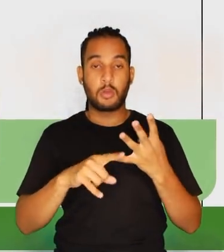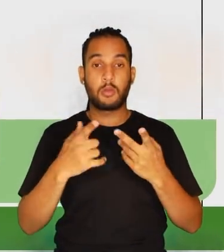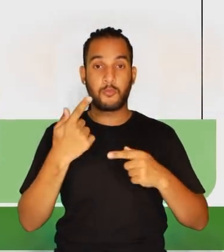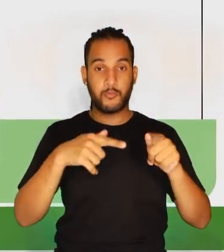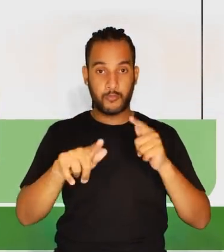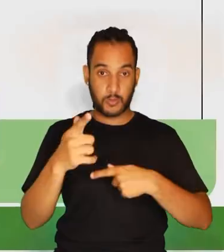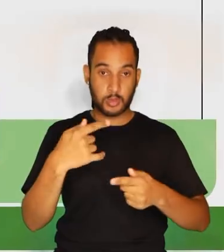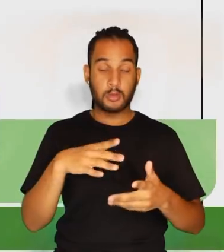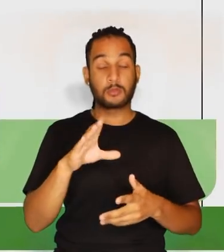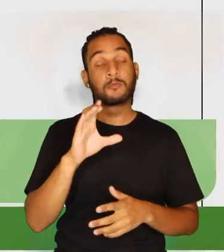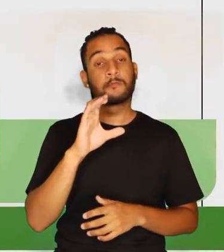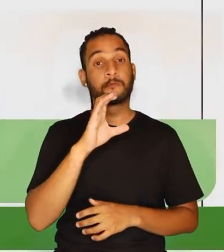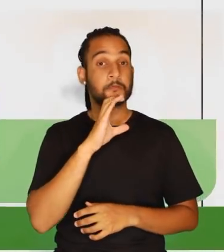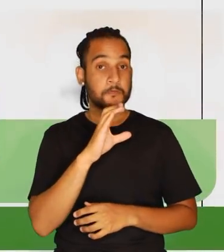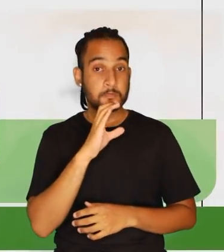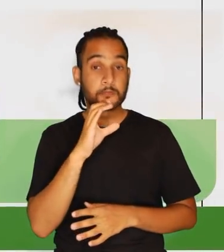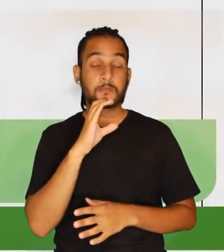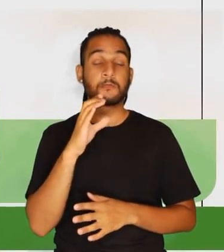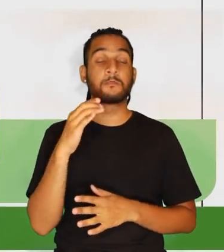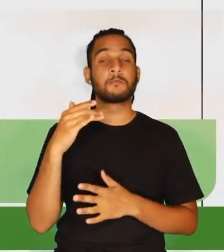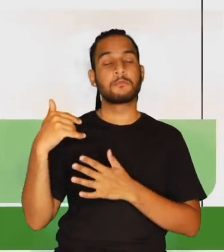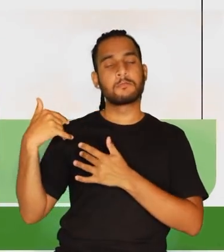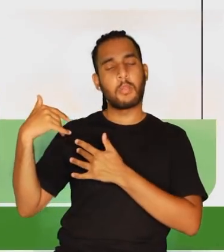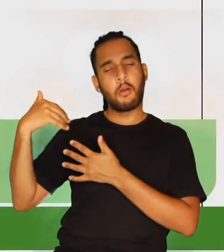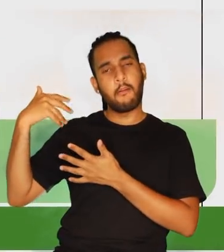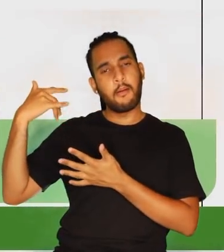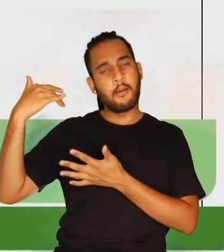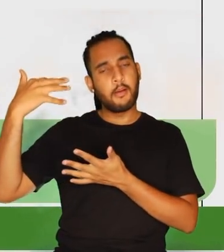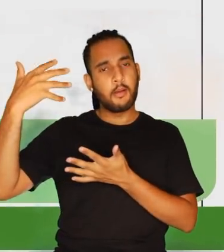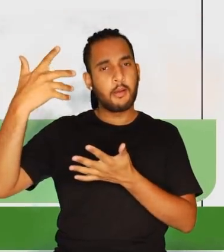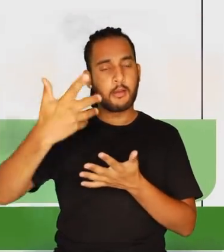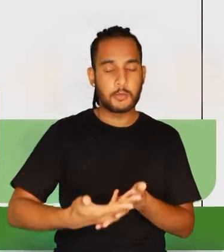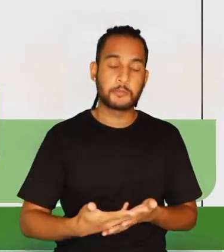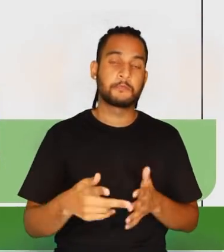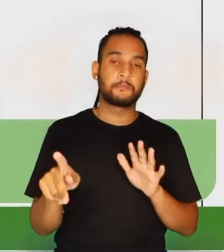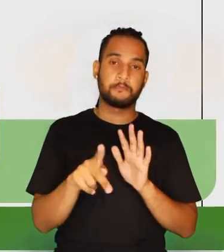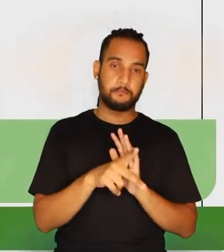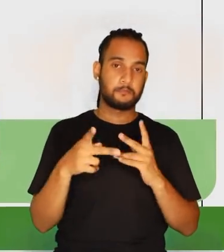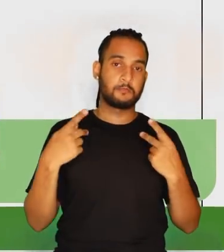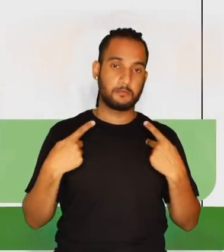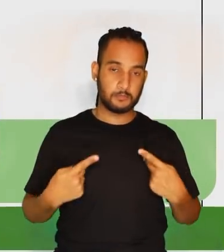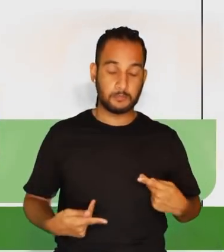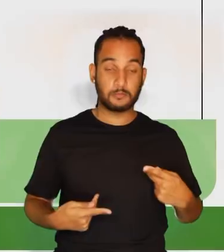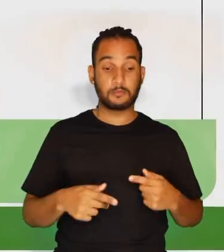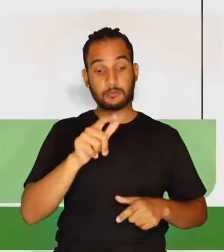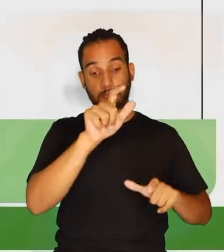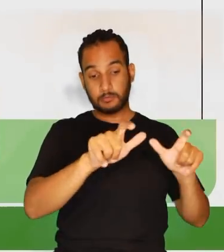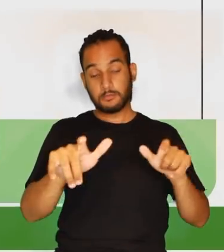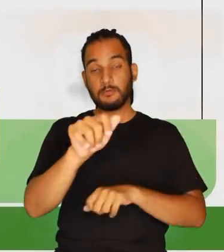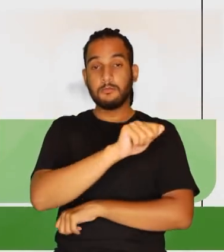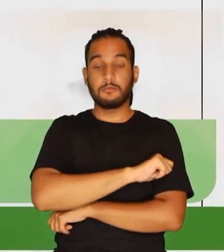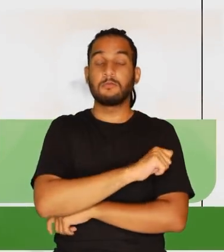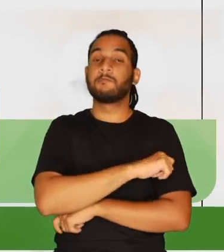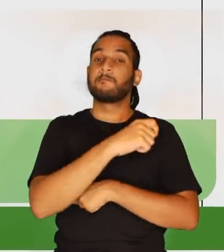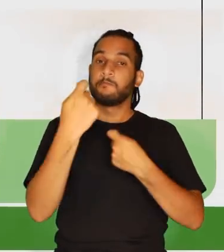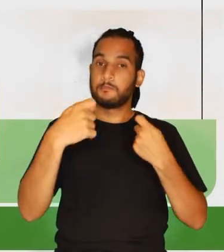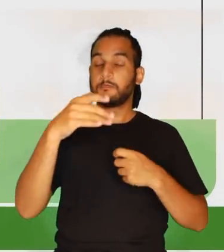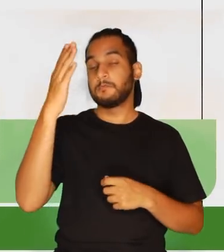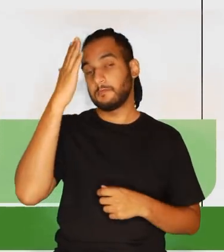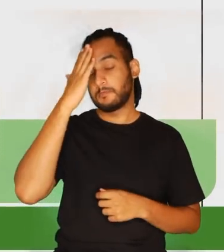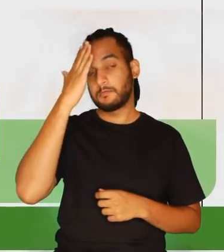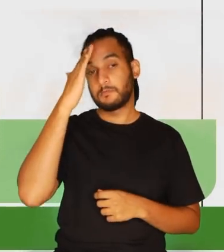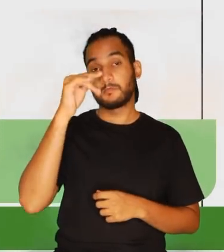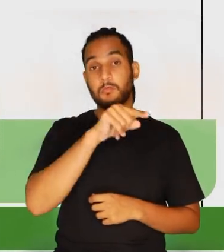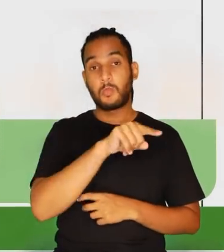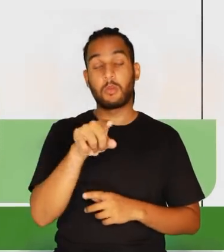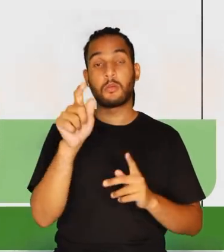de química, de física, que foi um conhecimento, ao longo da história, uma produção humana. Isso, o aluno tem que estar